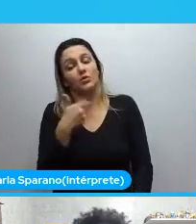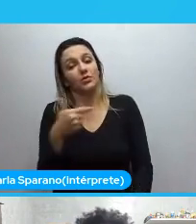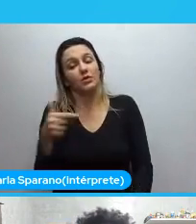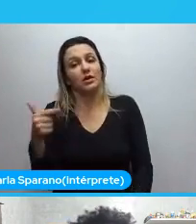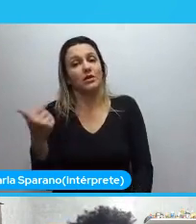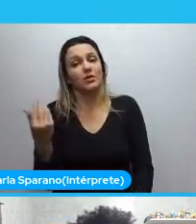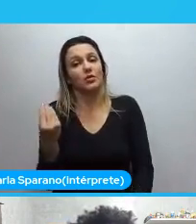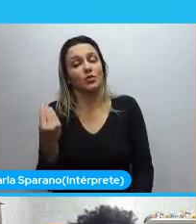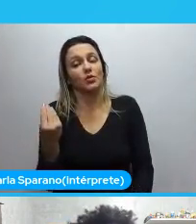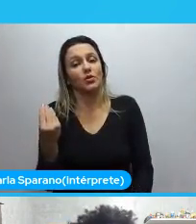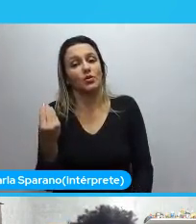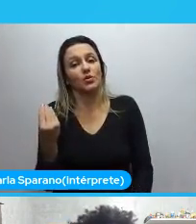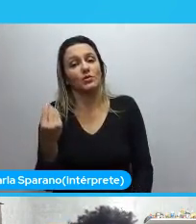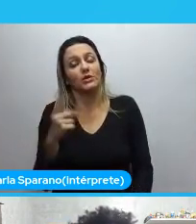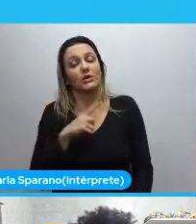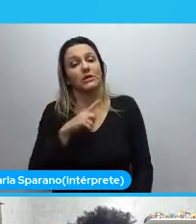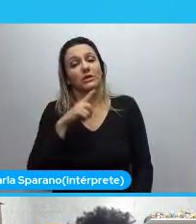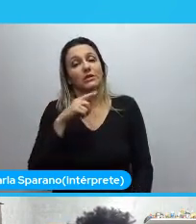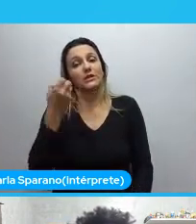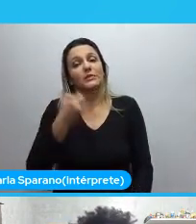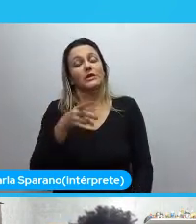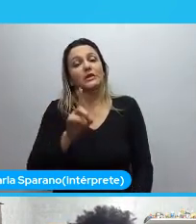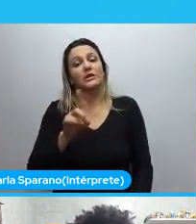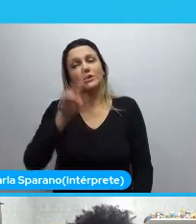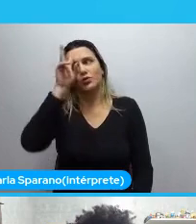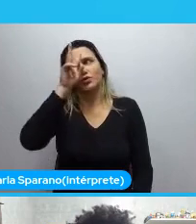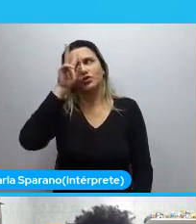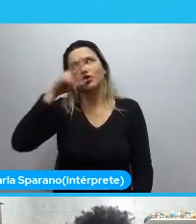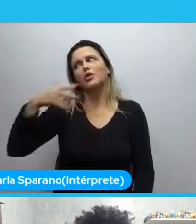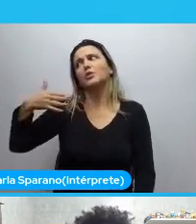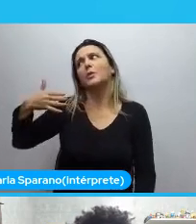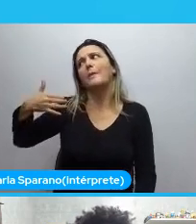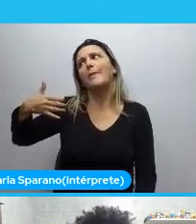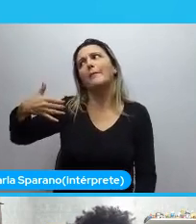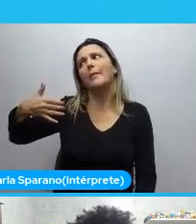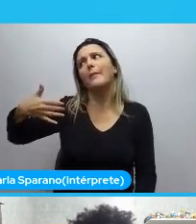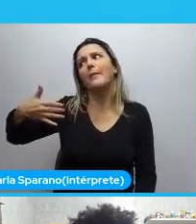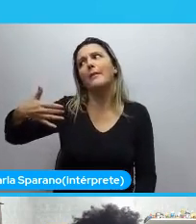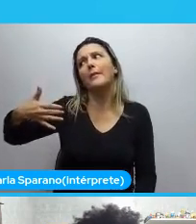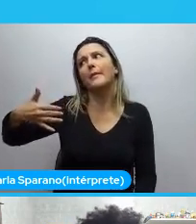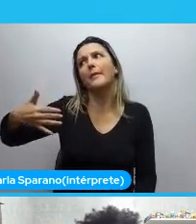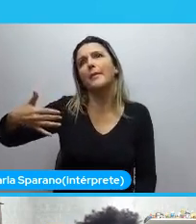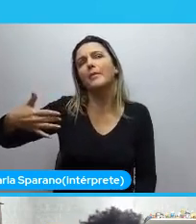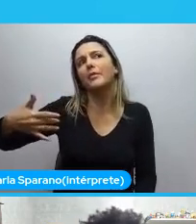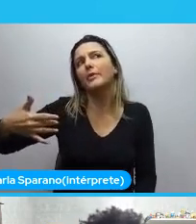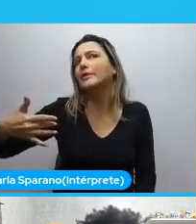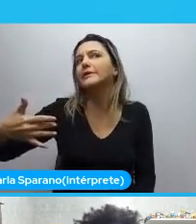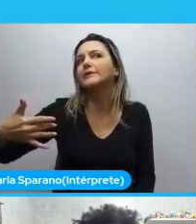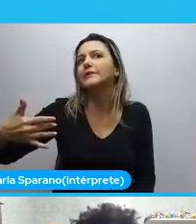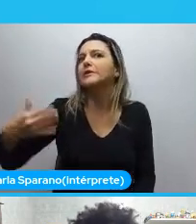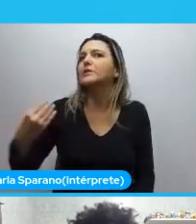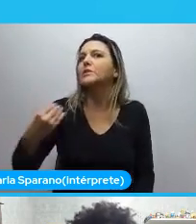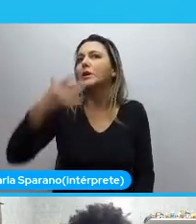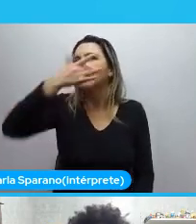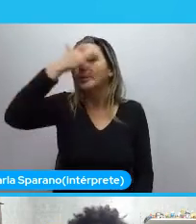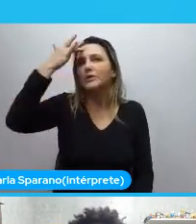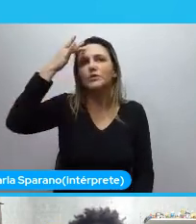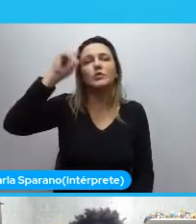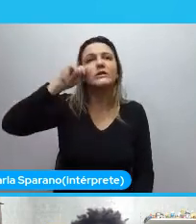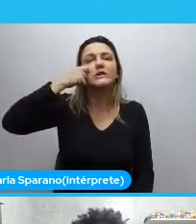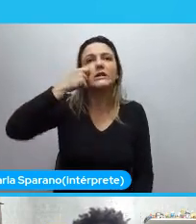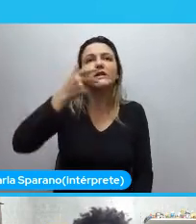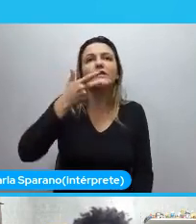Não passar por um contexto histórico. Quando eu estou falando. Quando a gente está falando. Sobre. Ou pelo menos. Quando uma pessoa negra. Está falando sobre qualquer coisa.